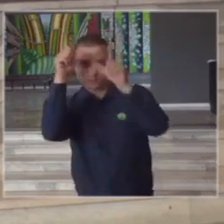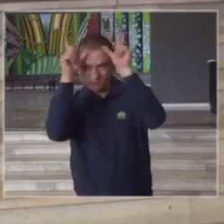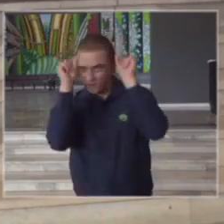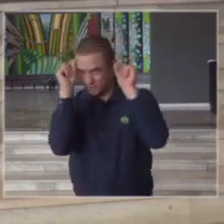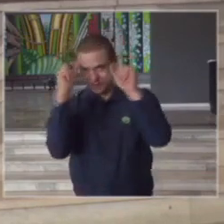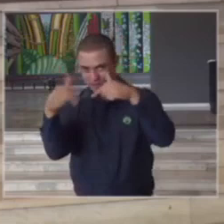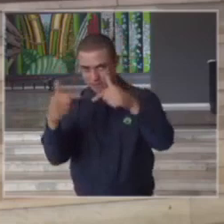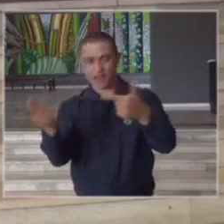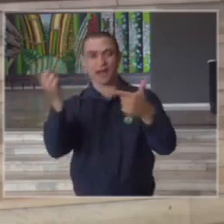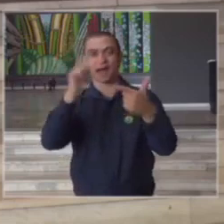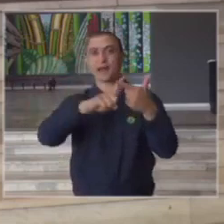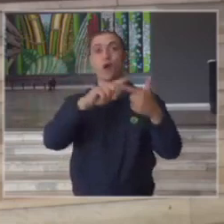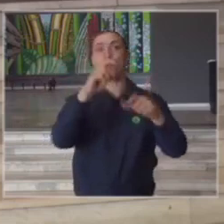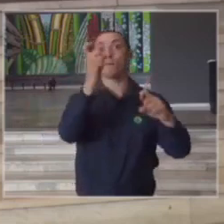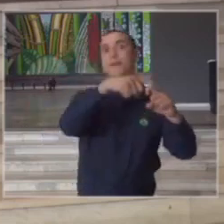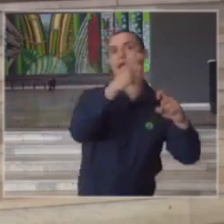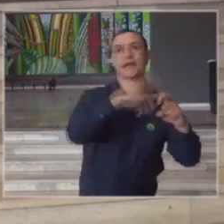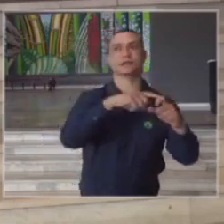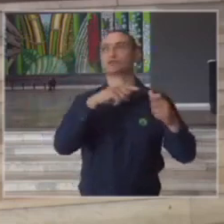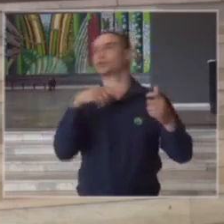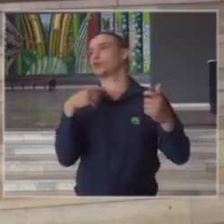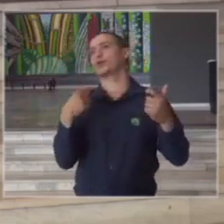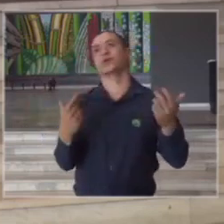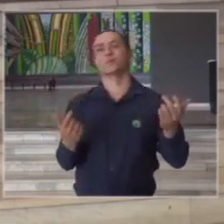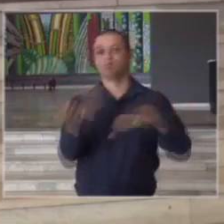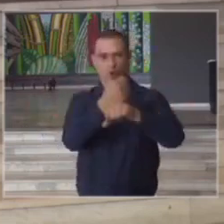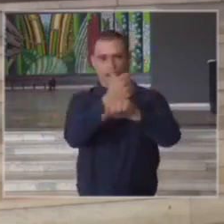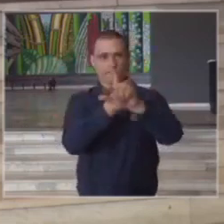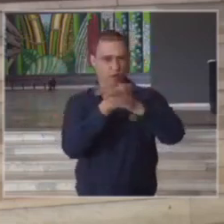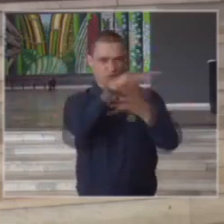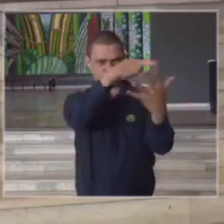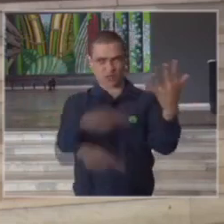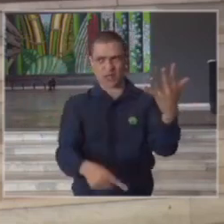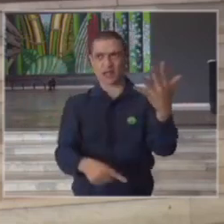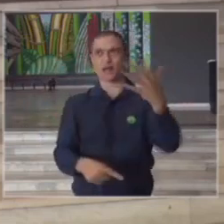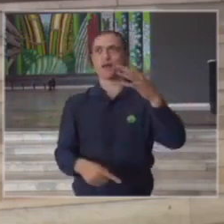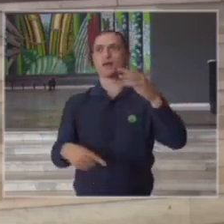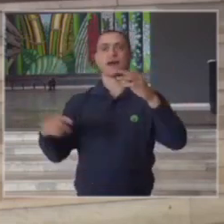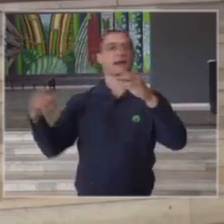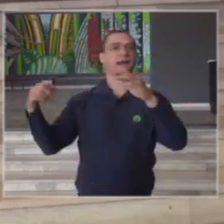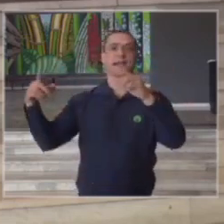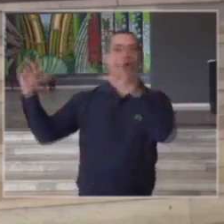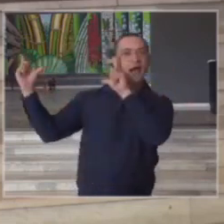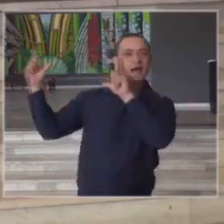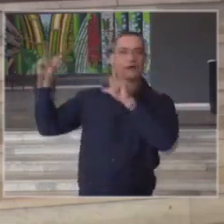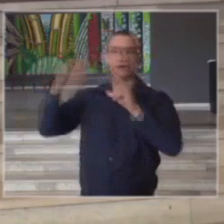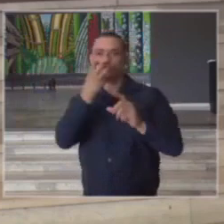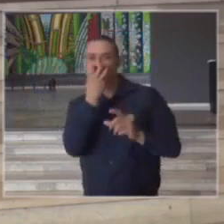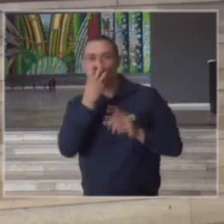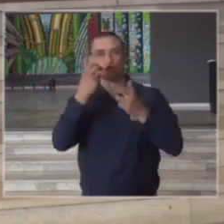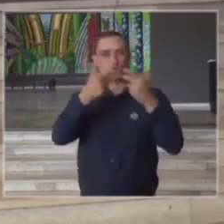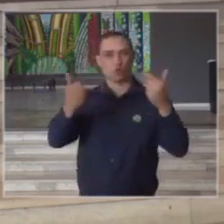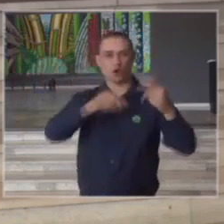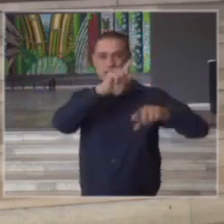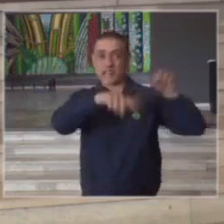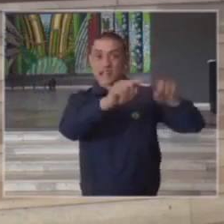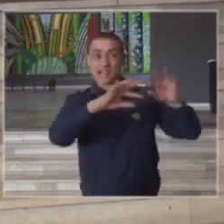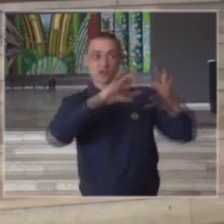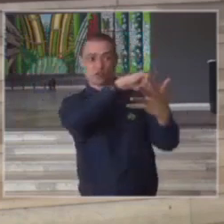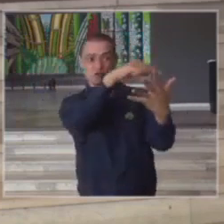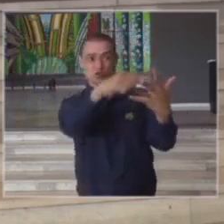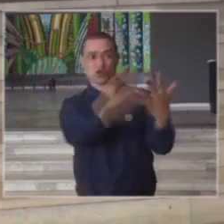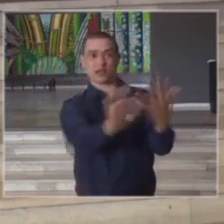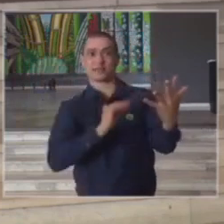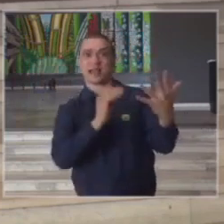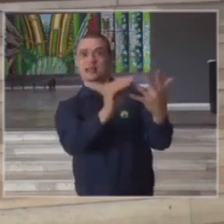com profissionais médicos com aparelhos com monitores vai nos possibilitar